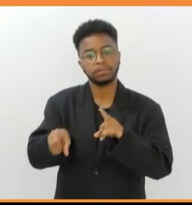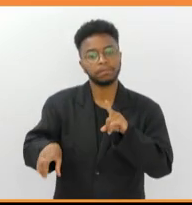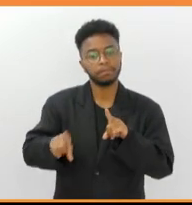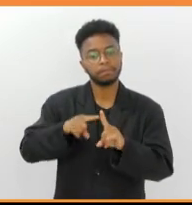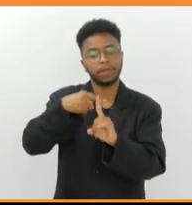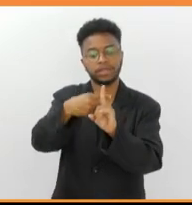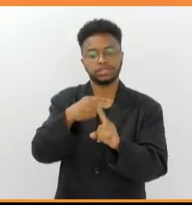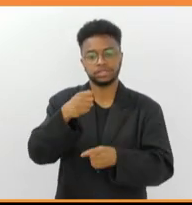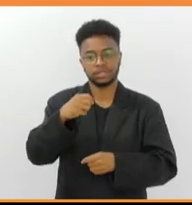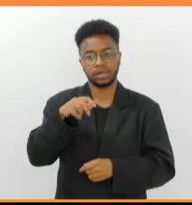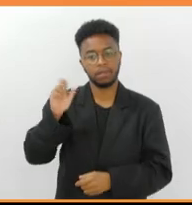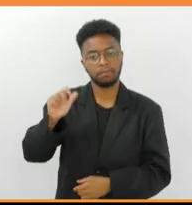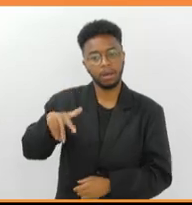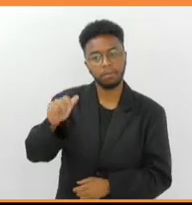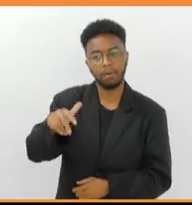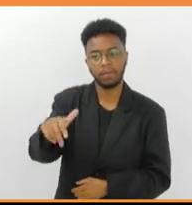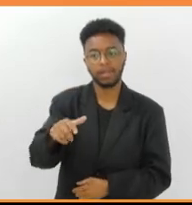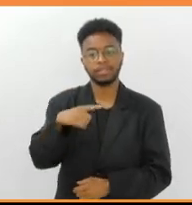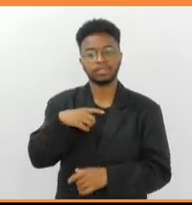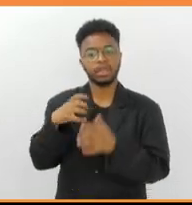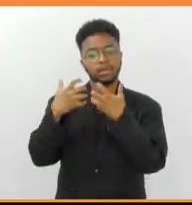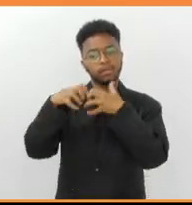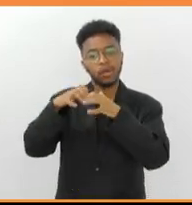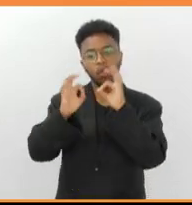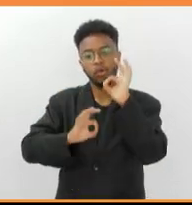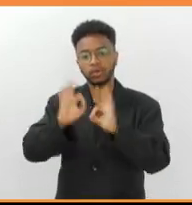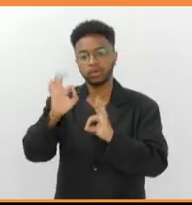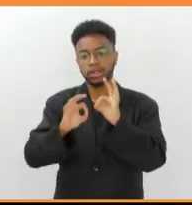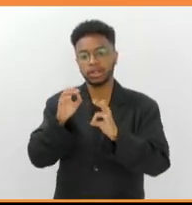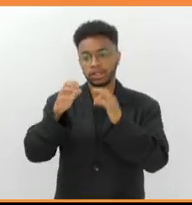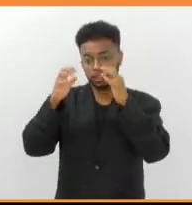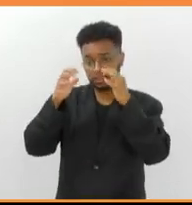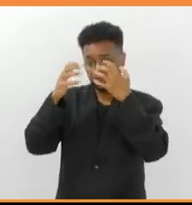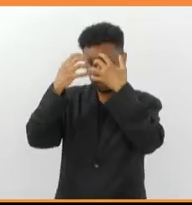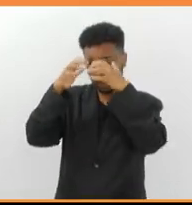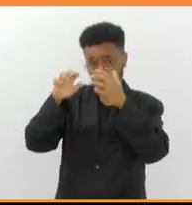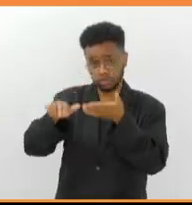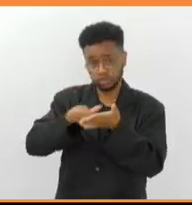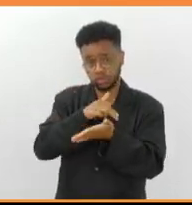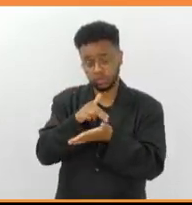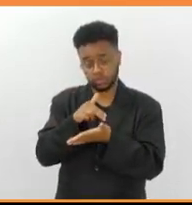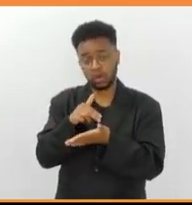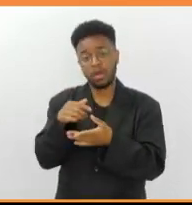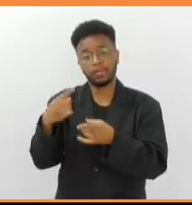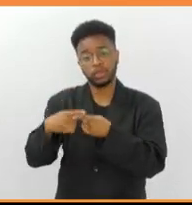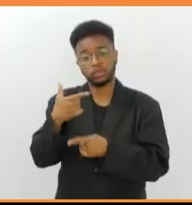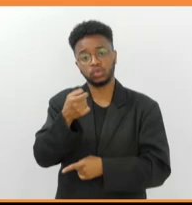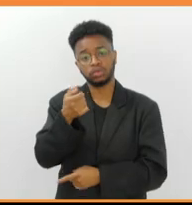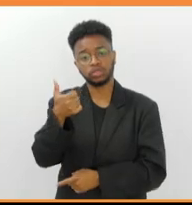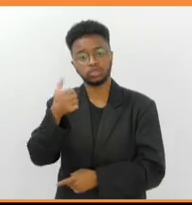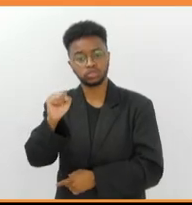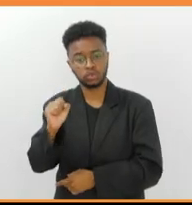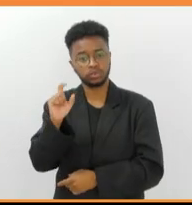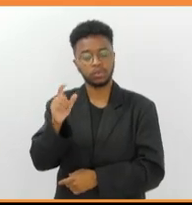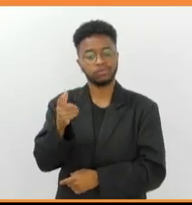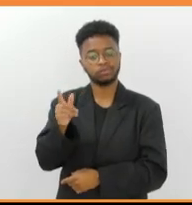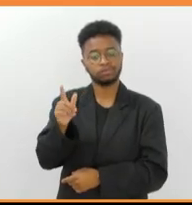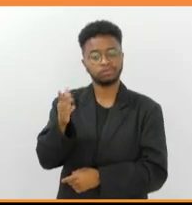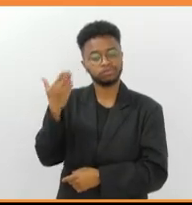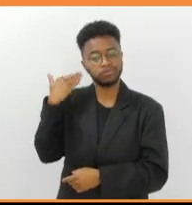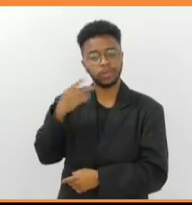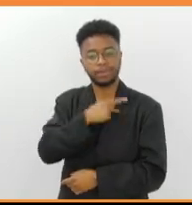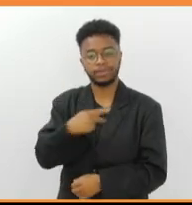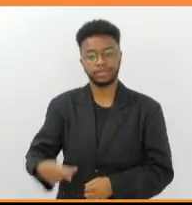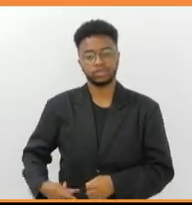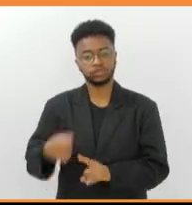evento foi idealizado pelo neurocirurgião Orlando Maia em 2018, quando foi presidente da Sociedade de